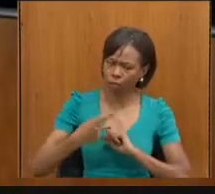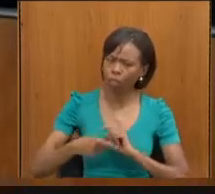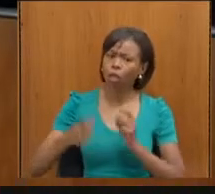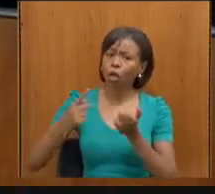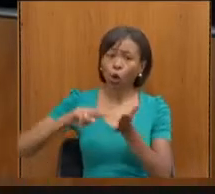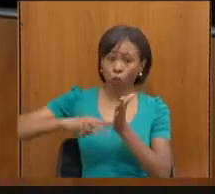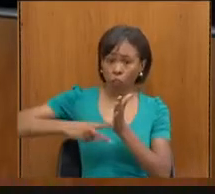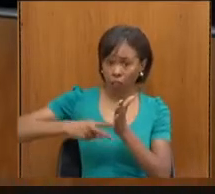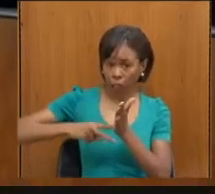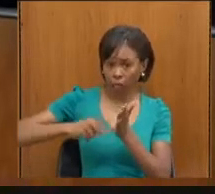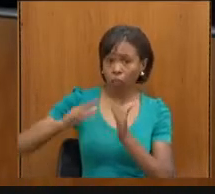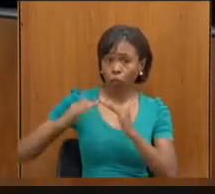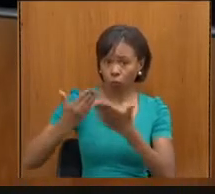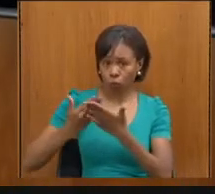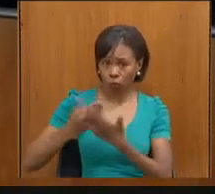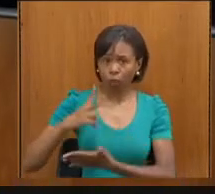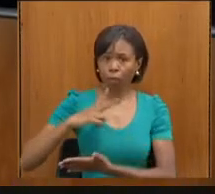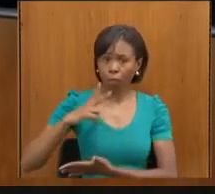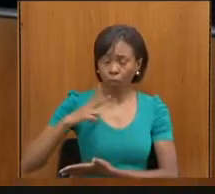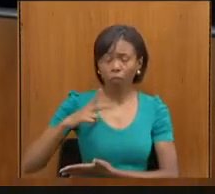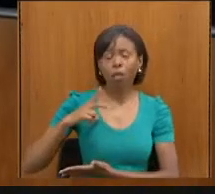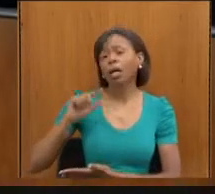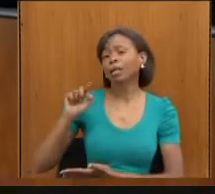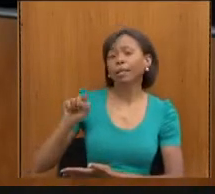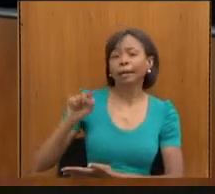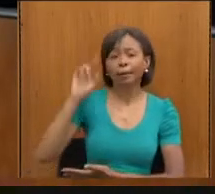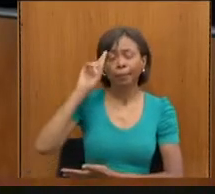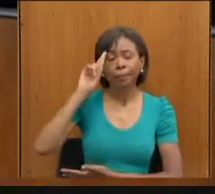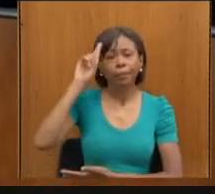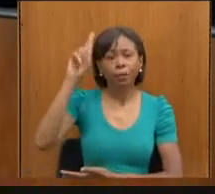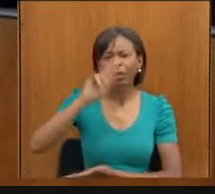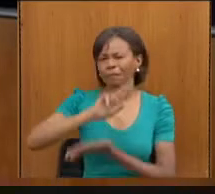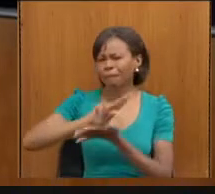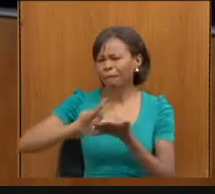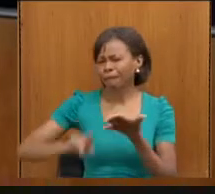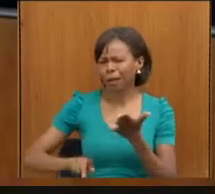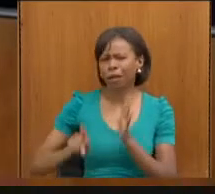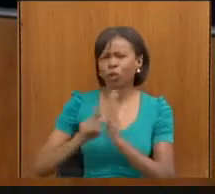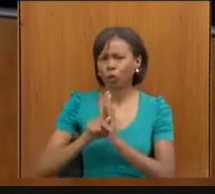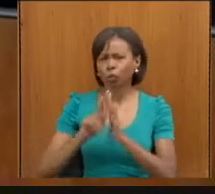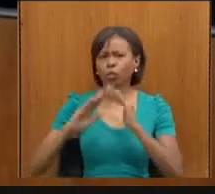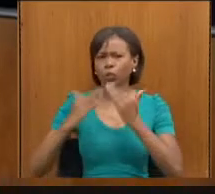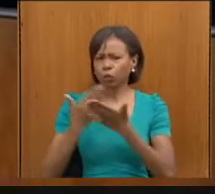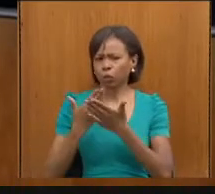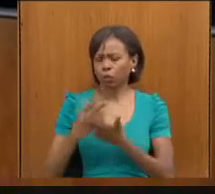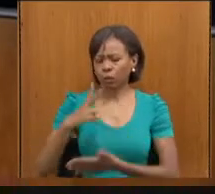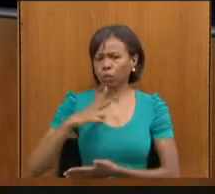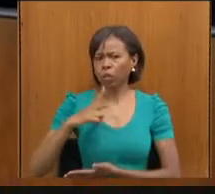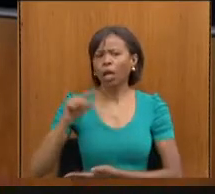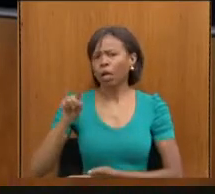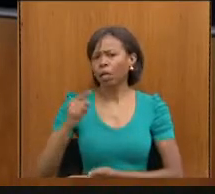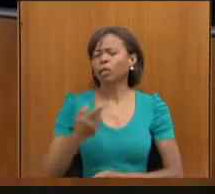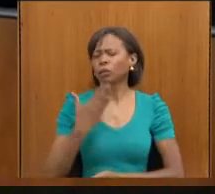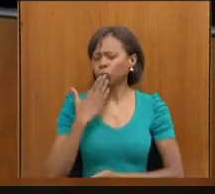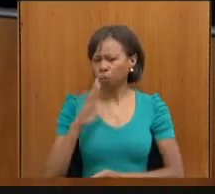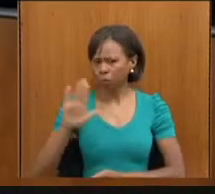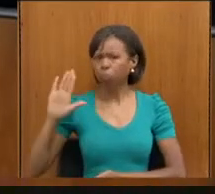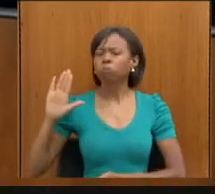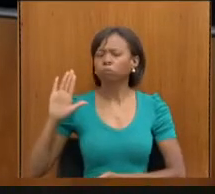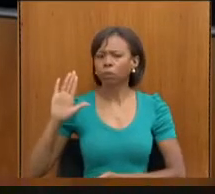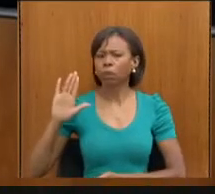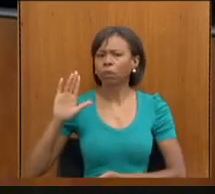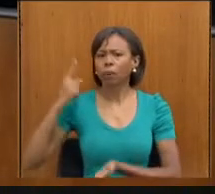encontro no Sinep tinham lá vários diretores dessas escolas particulares, todos se comprometendo a buscar